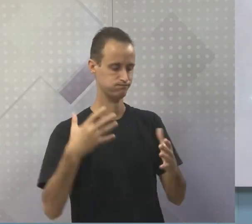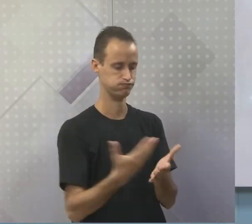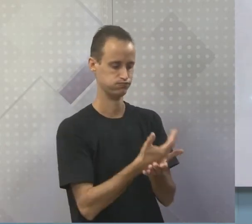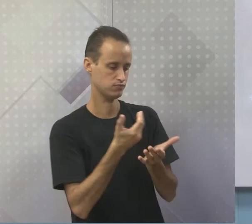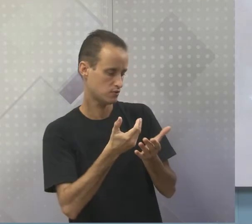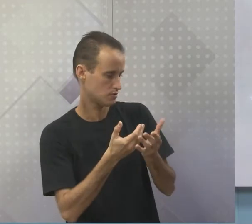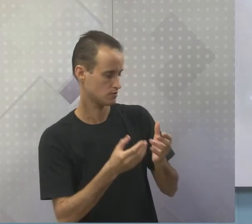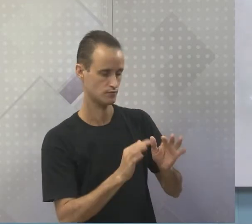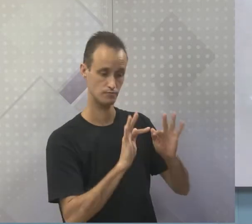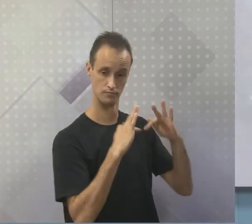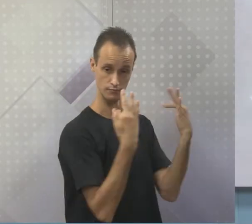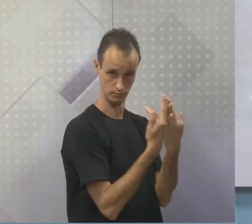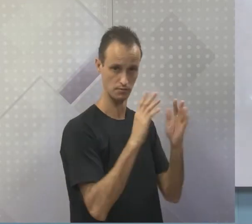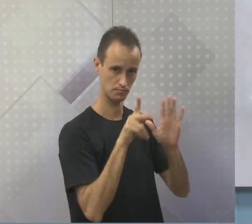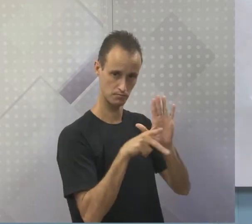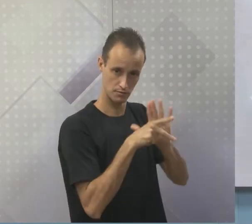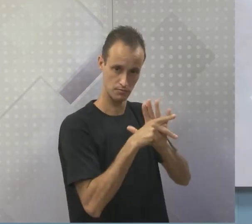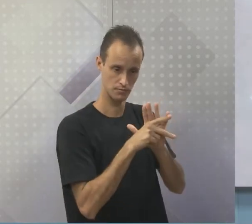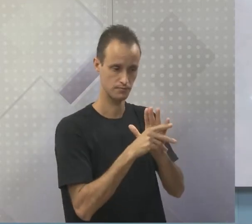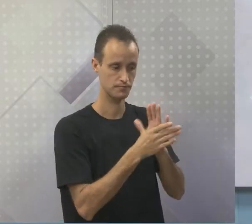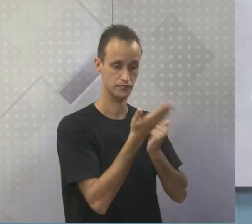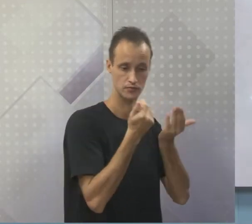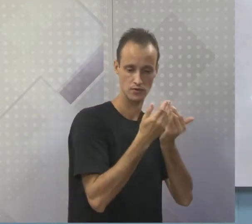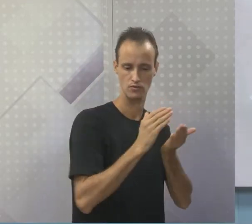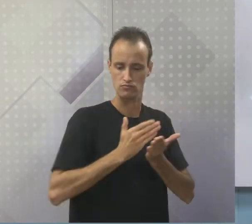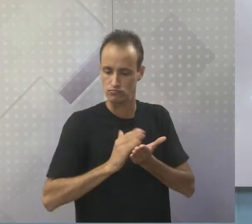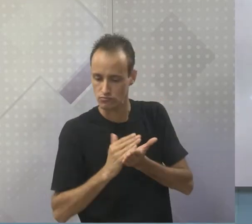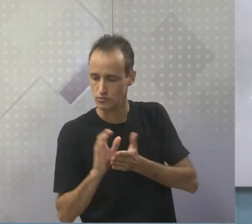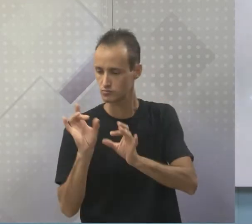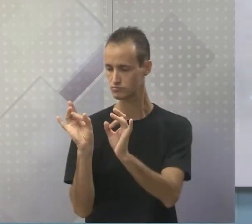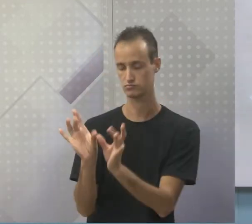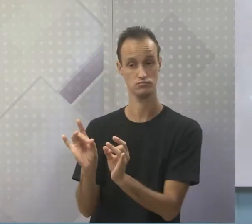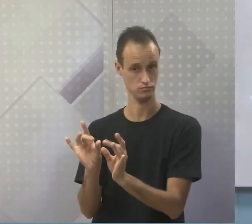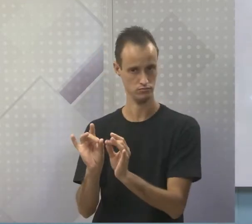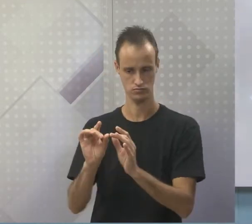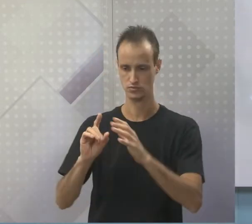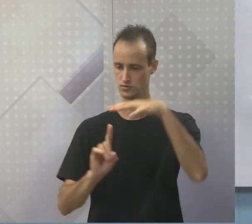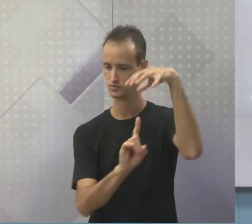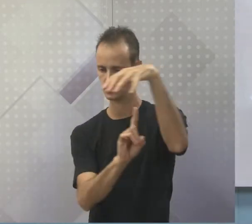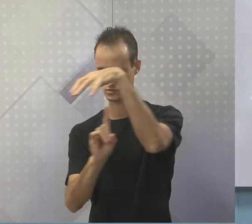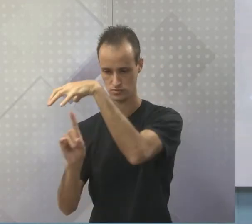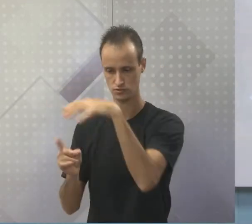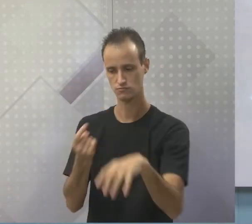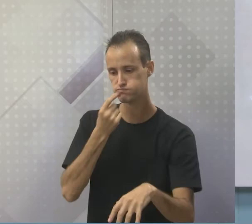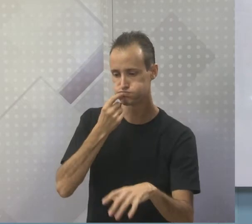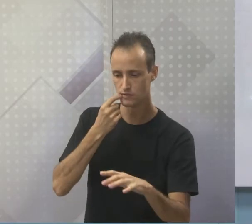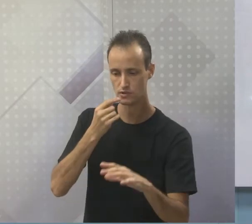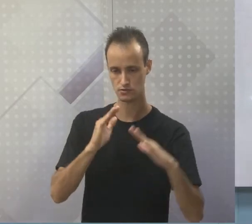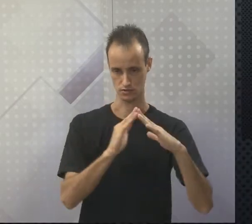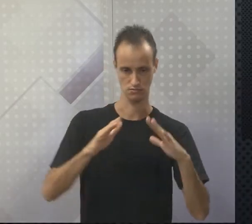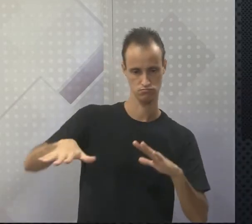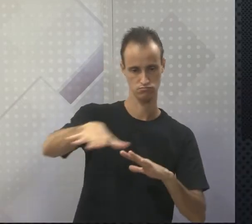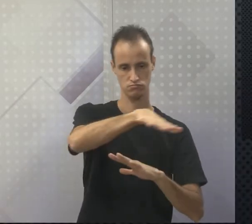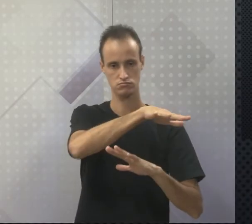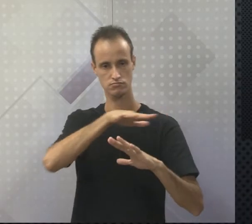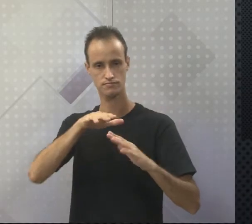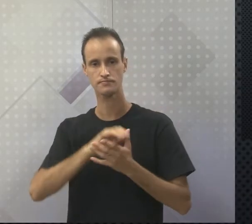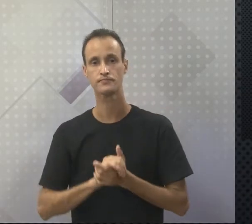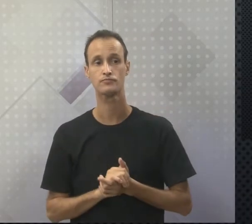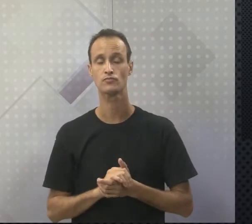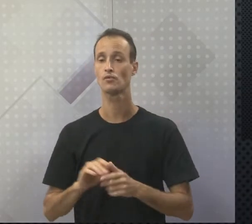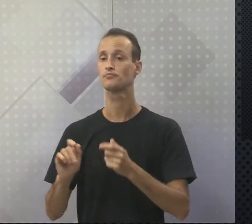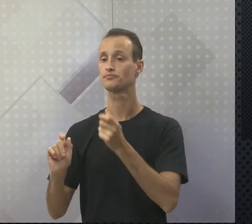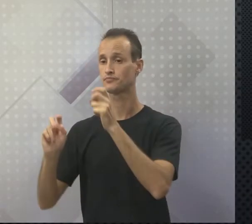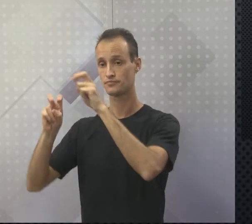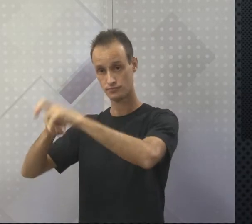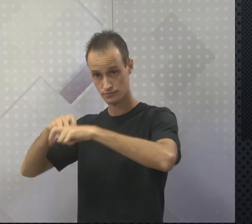que a gente chama de subsistência. E aí, o excedente é a produção para as feiras orgânicas, a feira da região. Já a